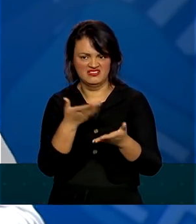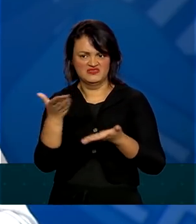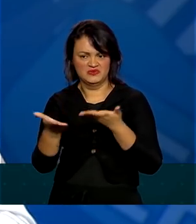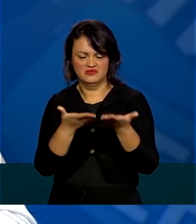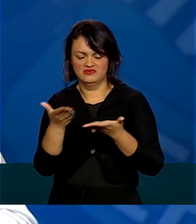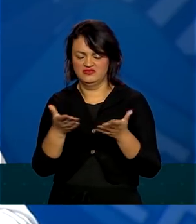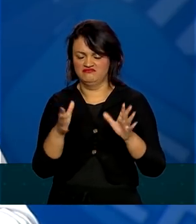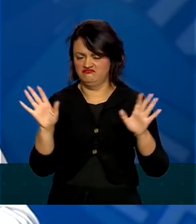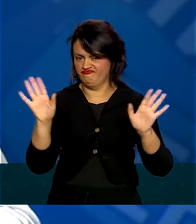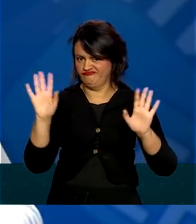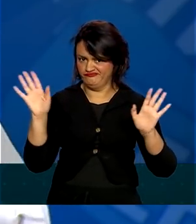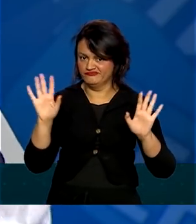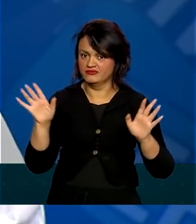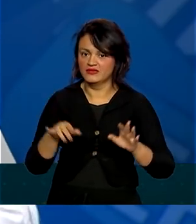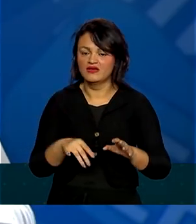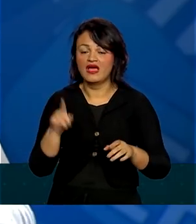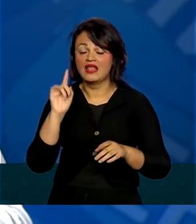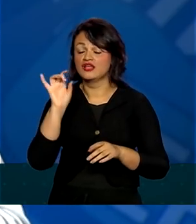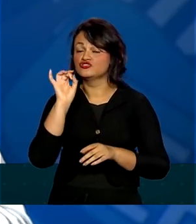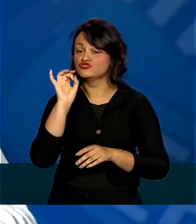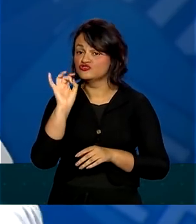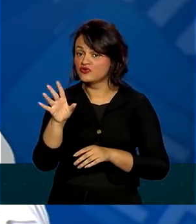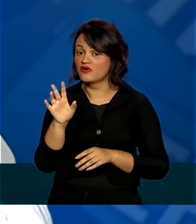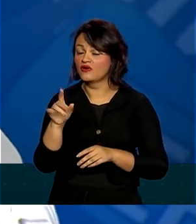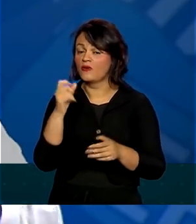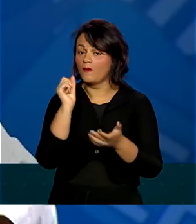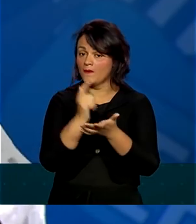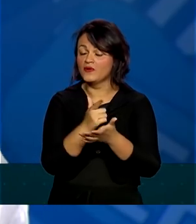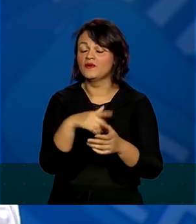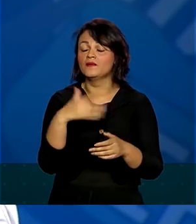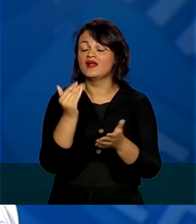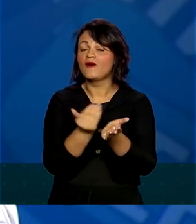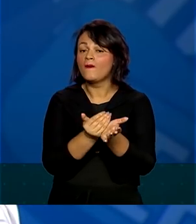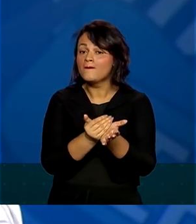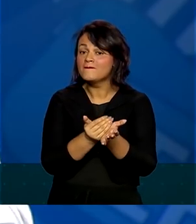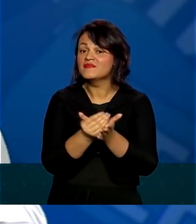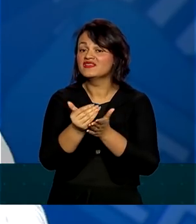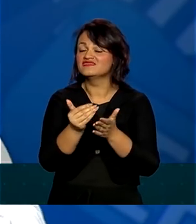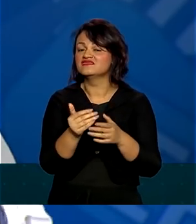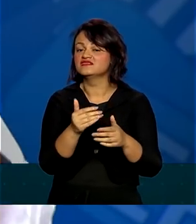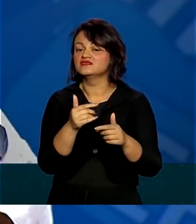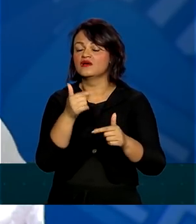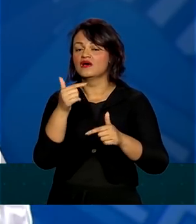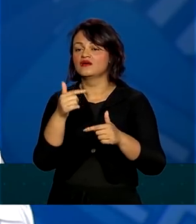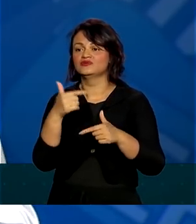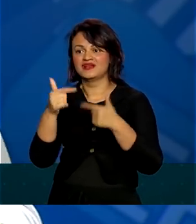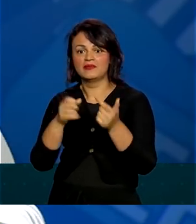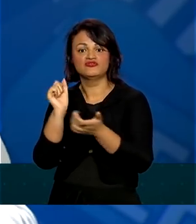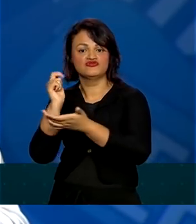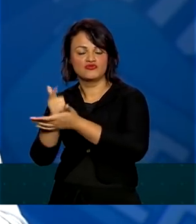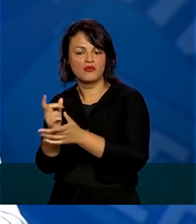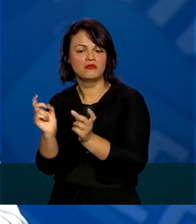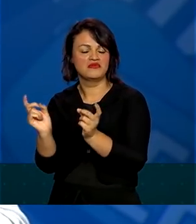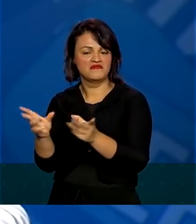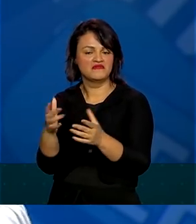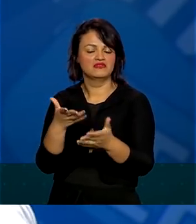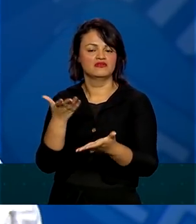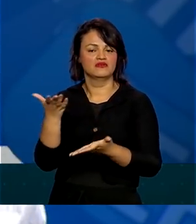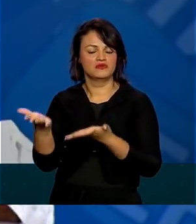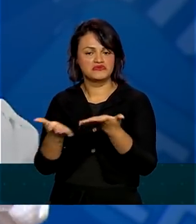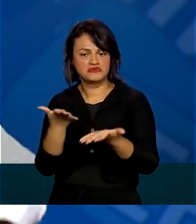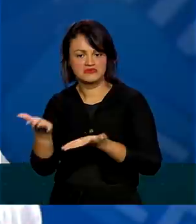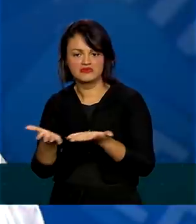essa compra centralizada. Ela só o fez para exercer a sua força de compra, exercer o